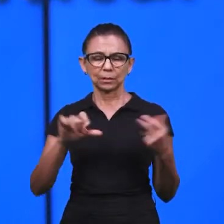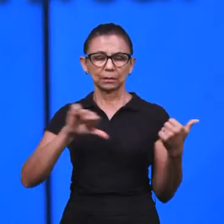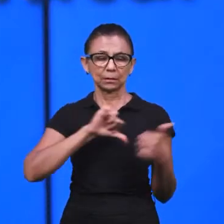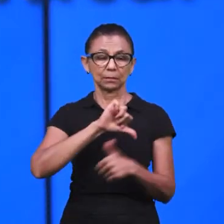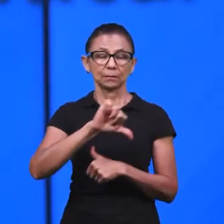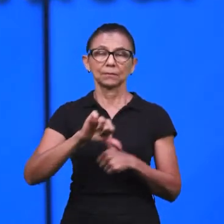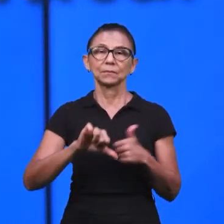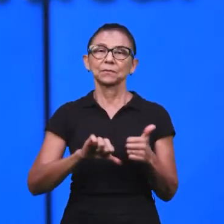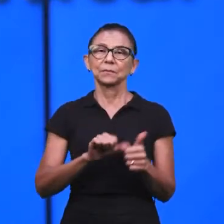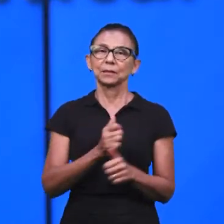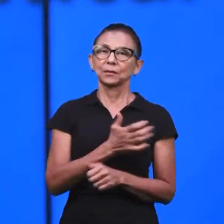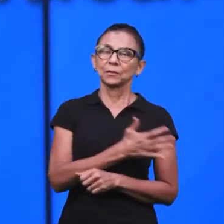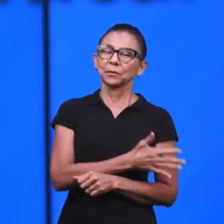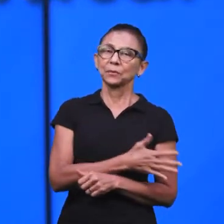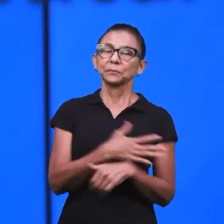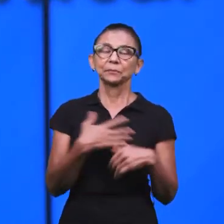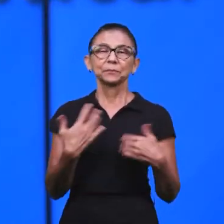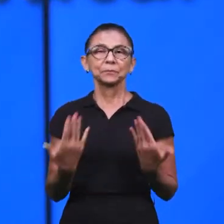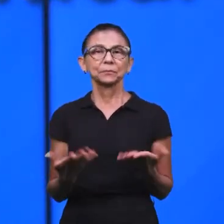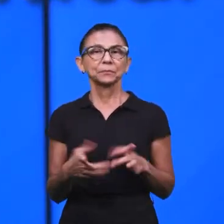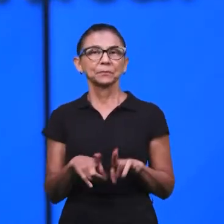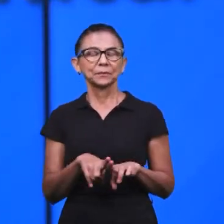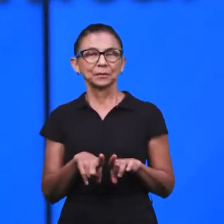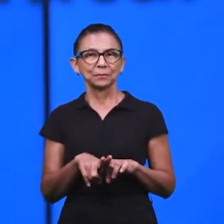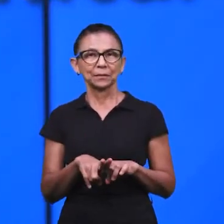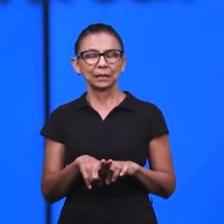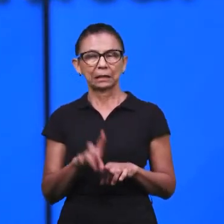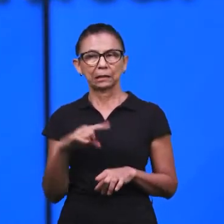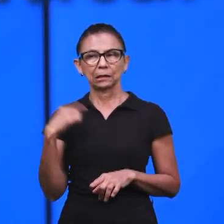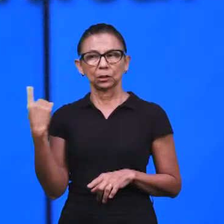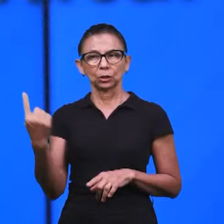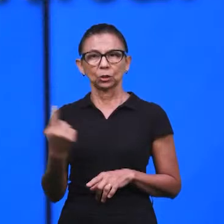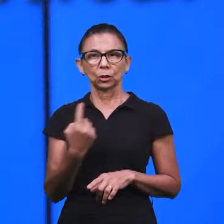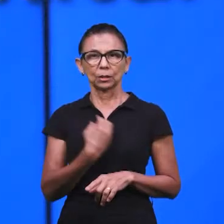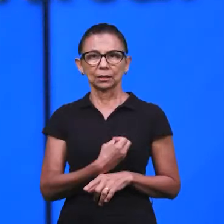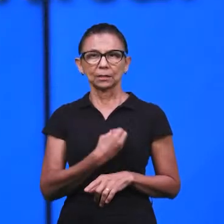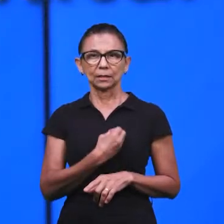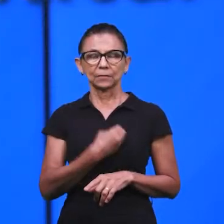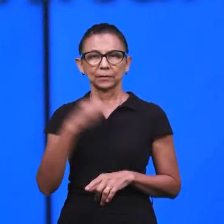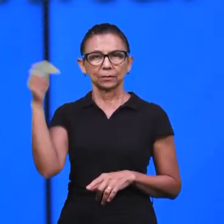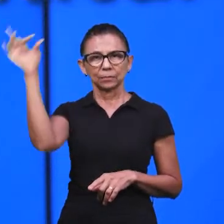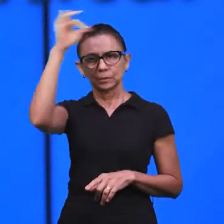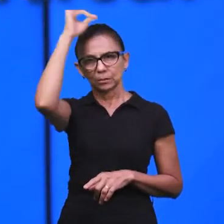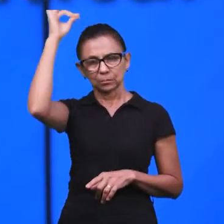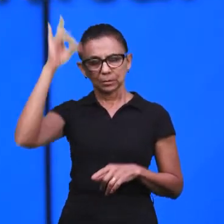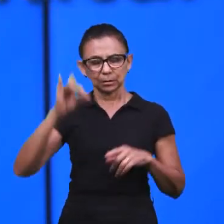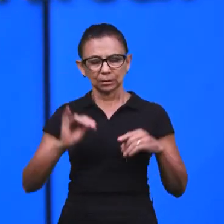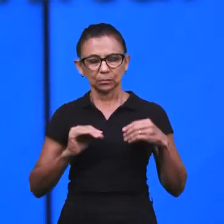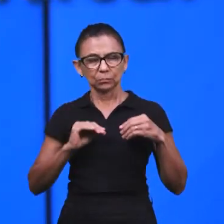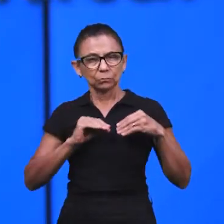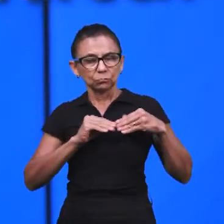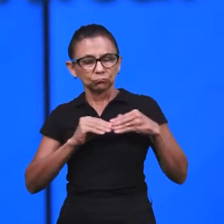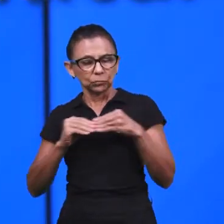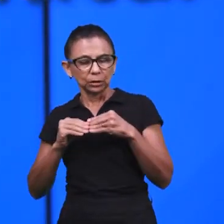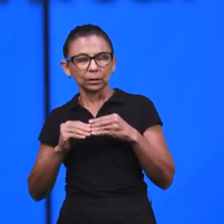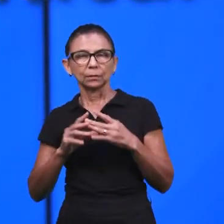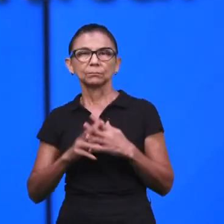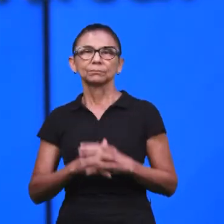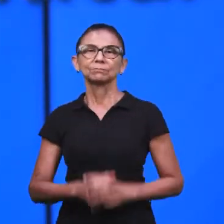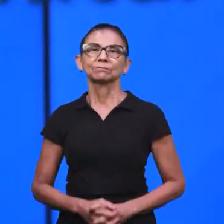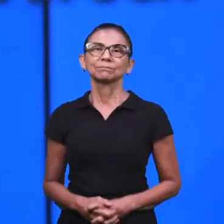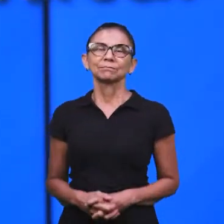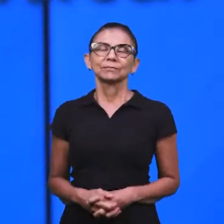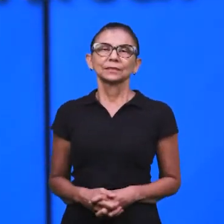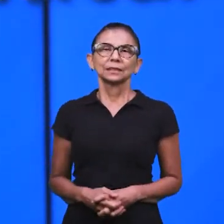transformação das pessoas, né? E também a proteção das nossas vidas pela ação do Espírito Santo. Muito bem